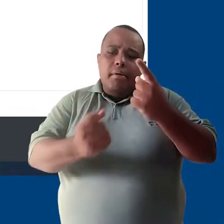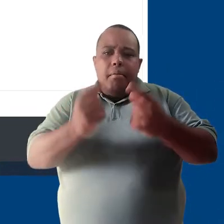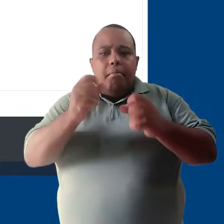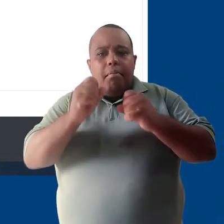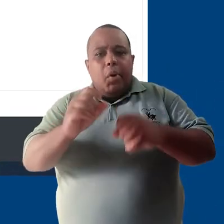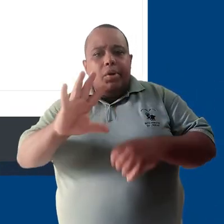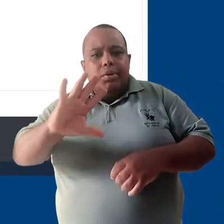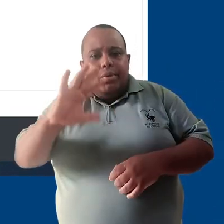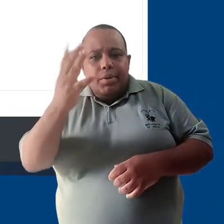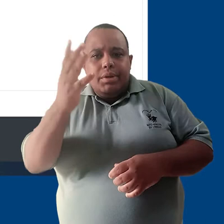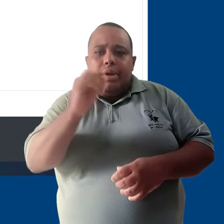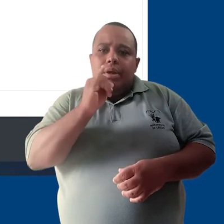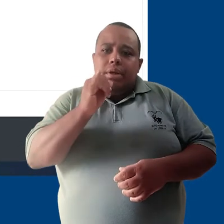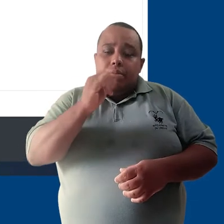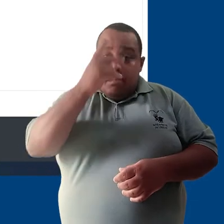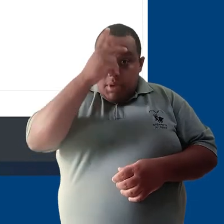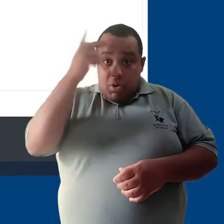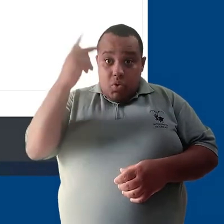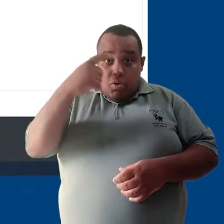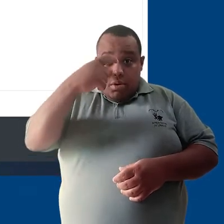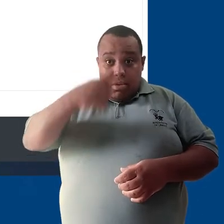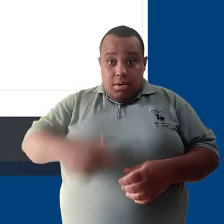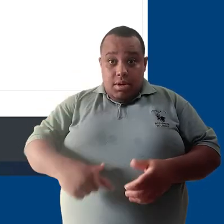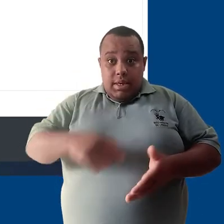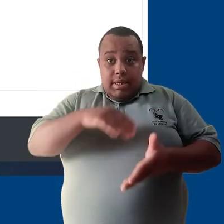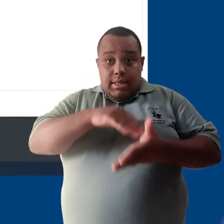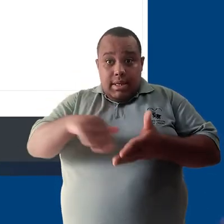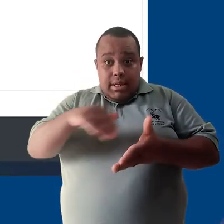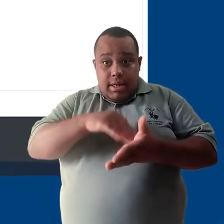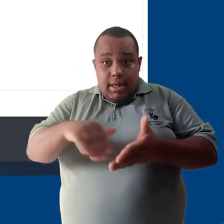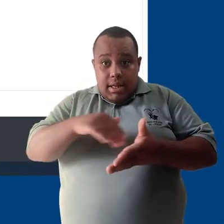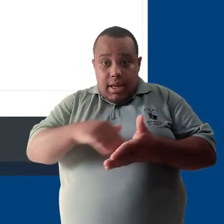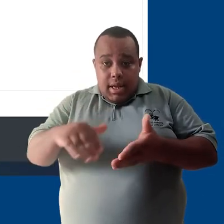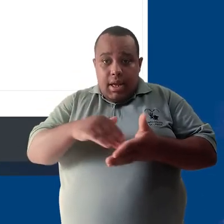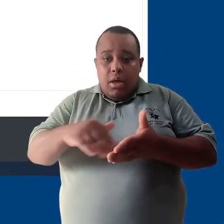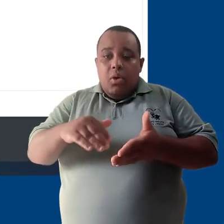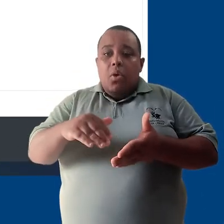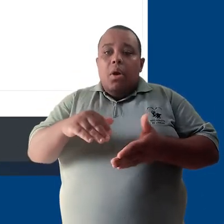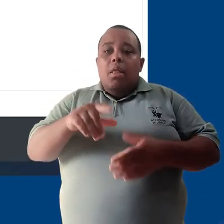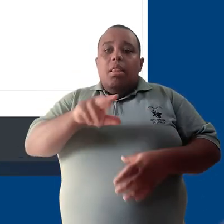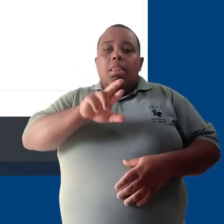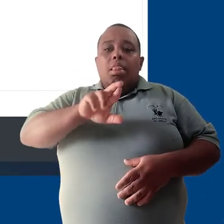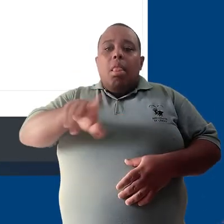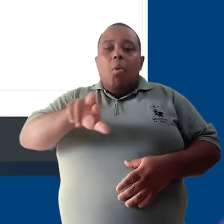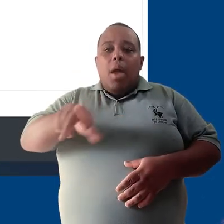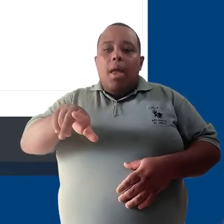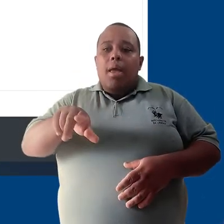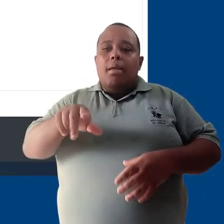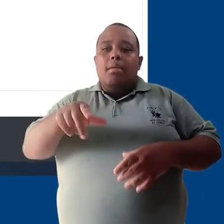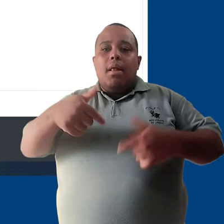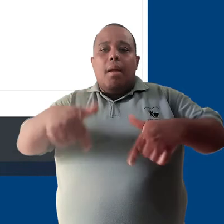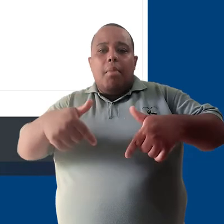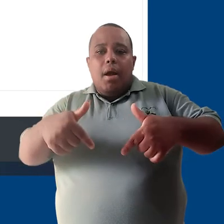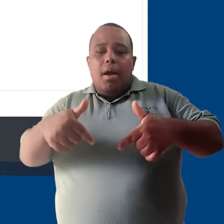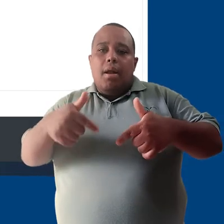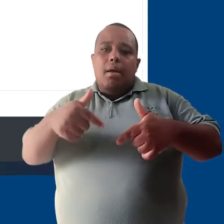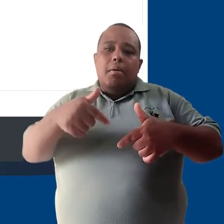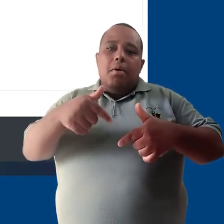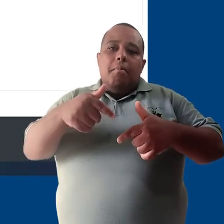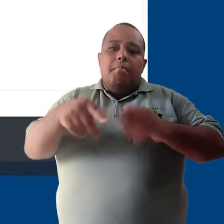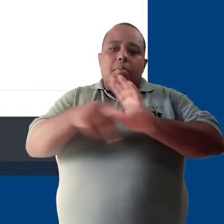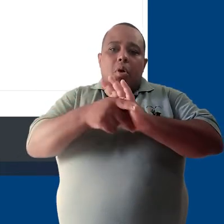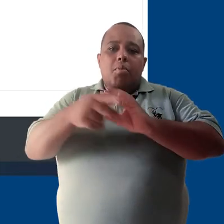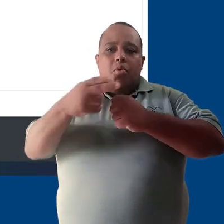a pessoa que será secretária de um curso ou função semelhante não seja servidor